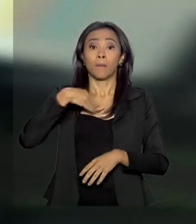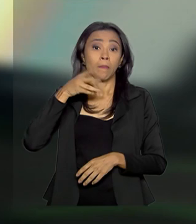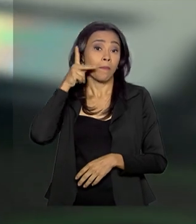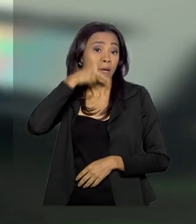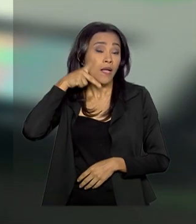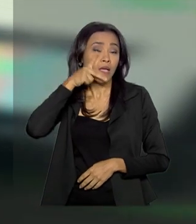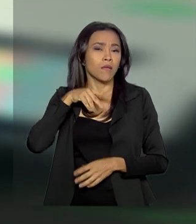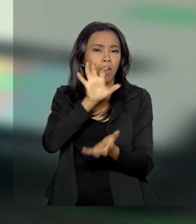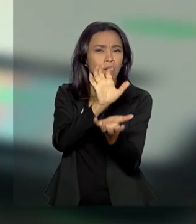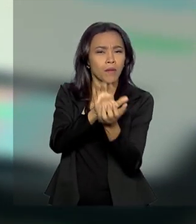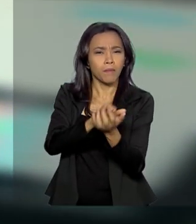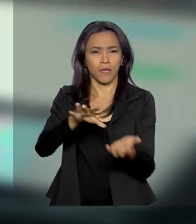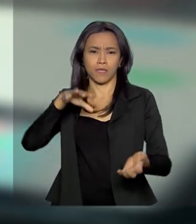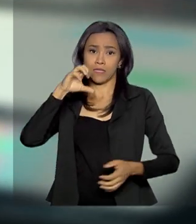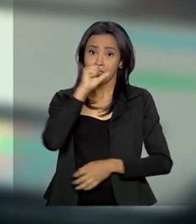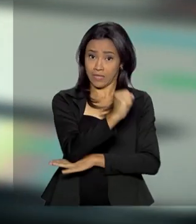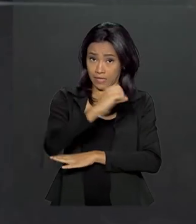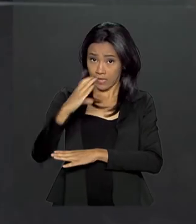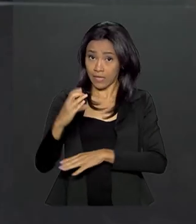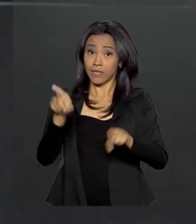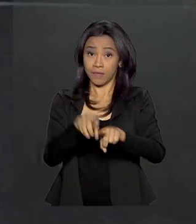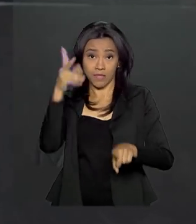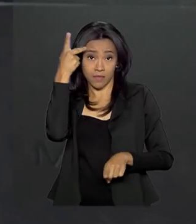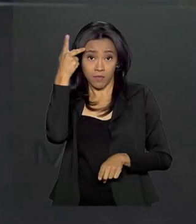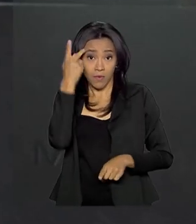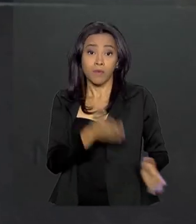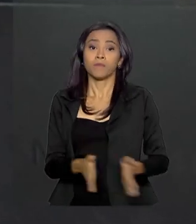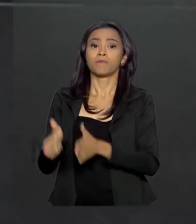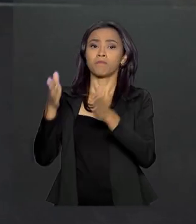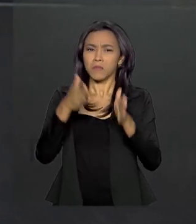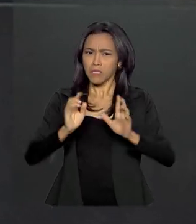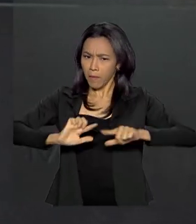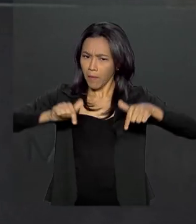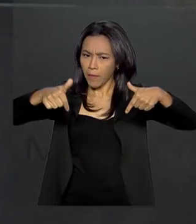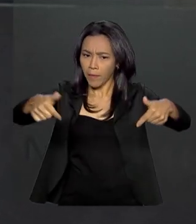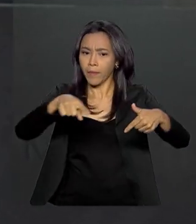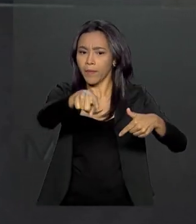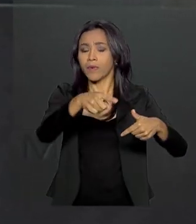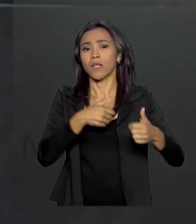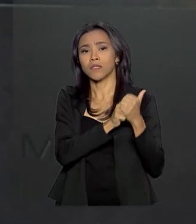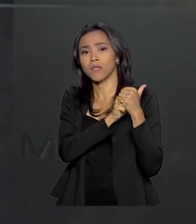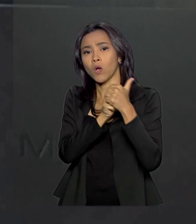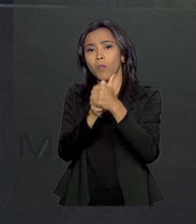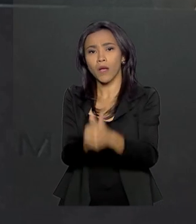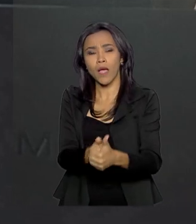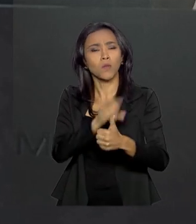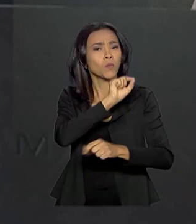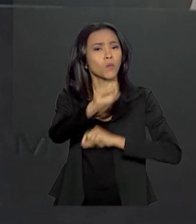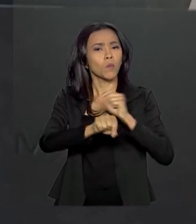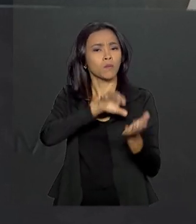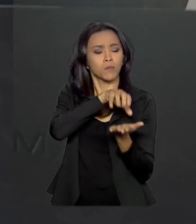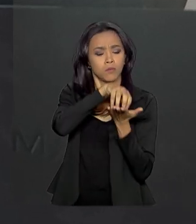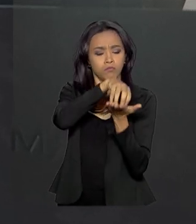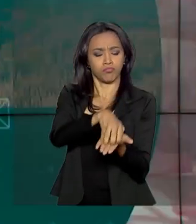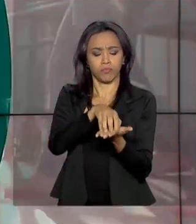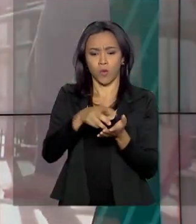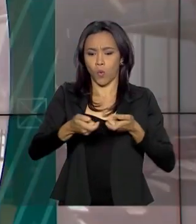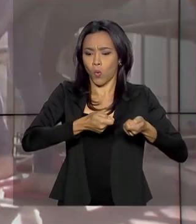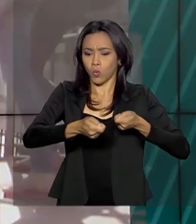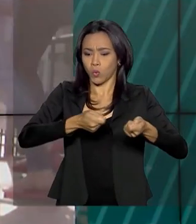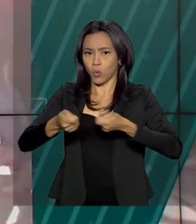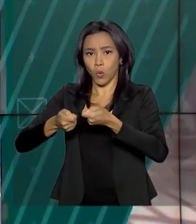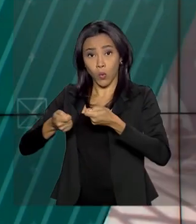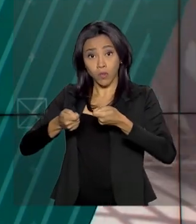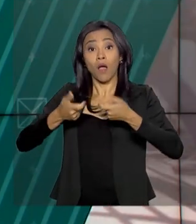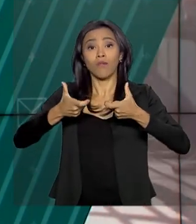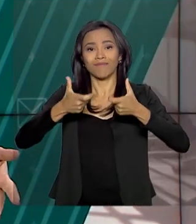Pernambuco, Santa Catarina e São Paulo. A operação está sendo acompanhada pelo Centro Integrado de Comando e Controle Nacional